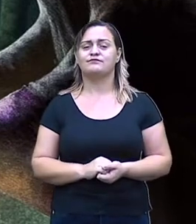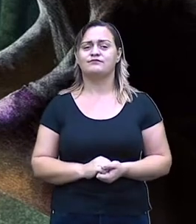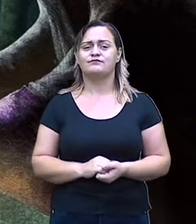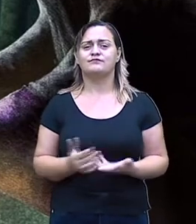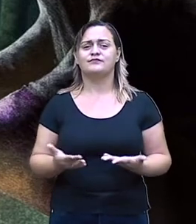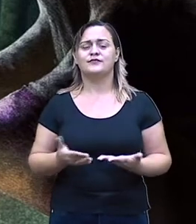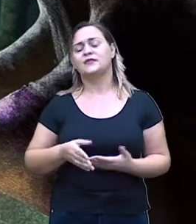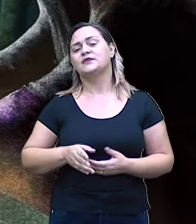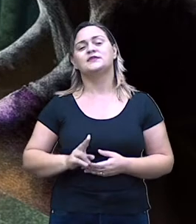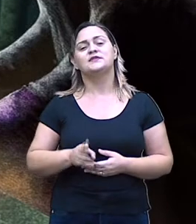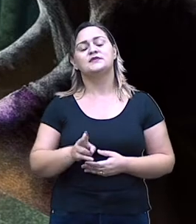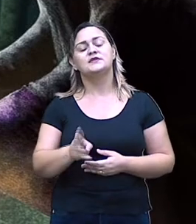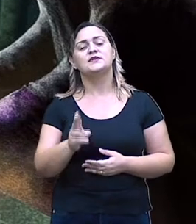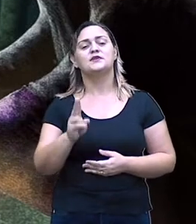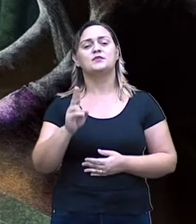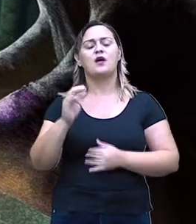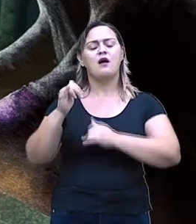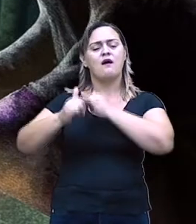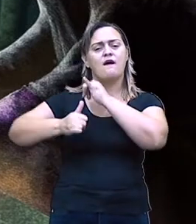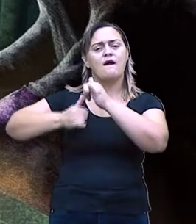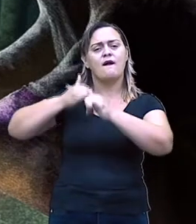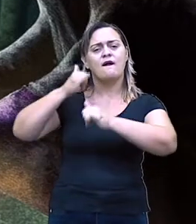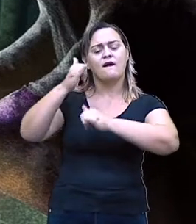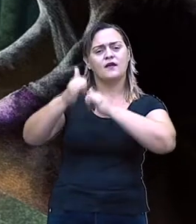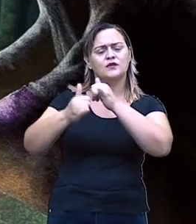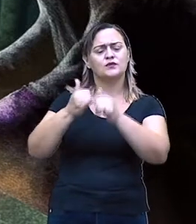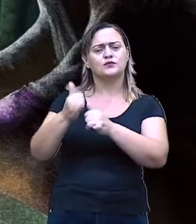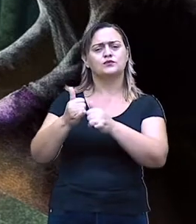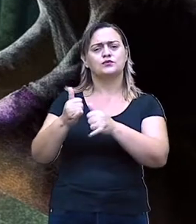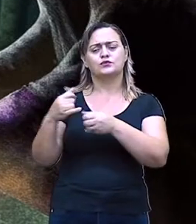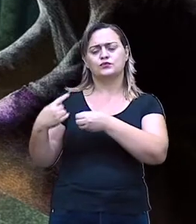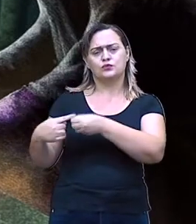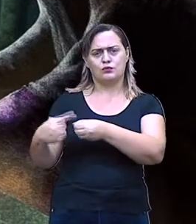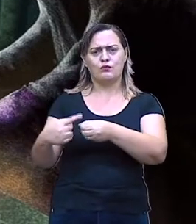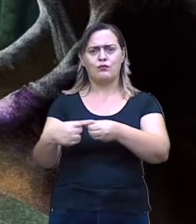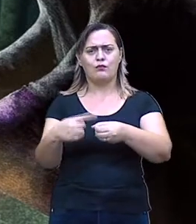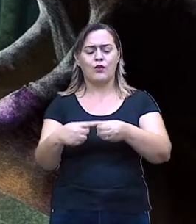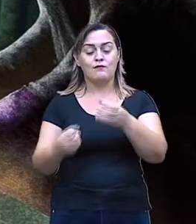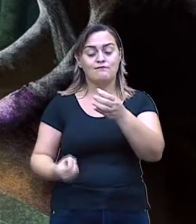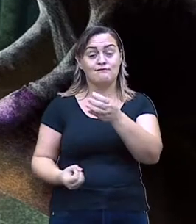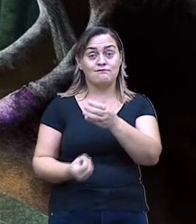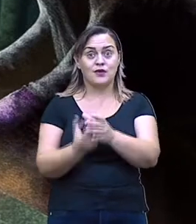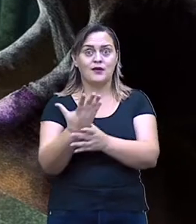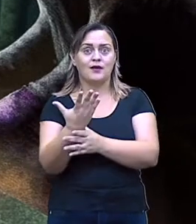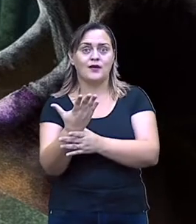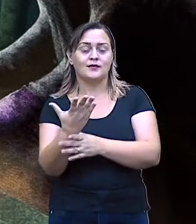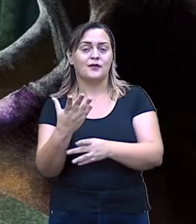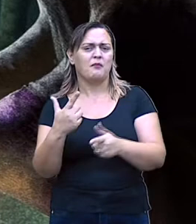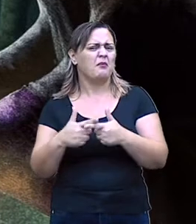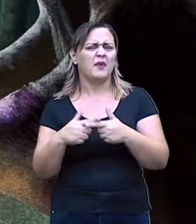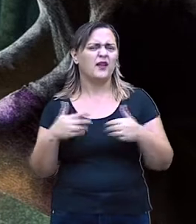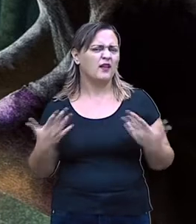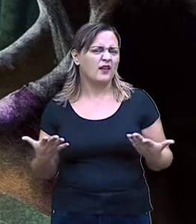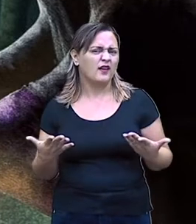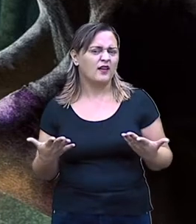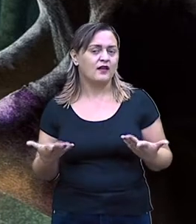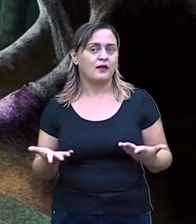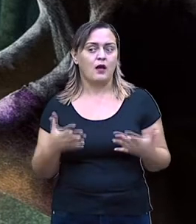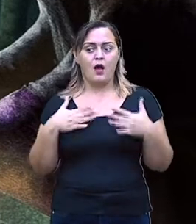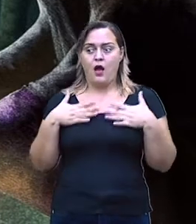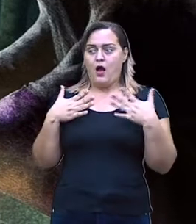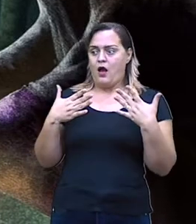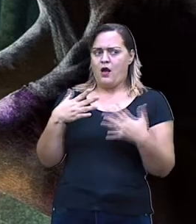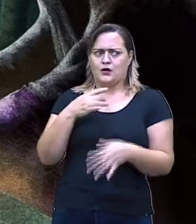Frequentemente, as lendas urbanas são criadas com o objetivo de assustar, causar